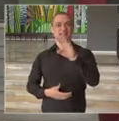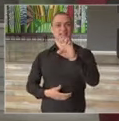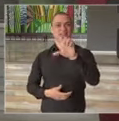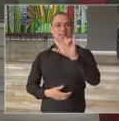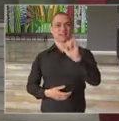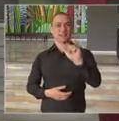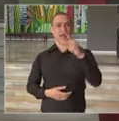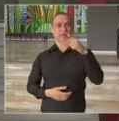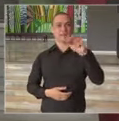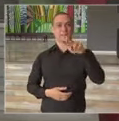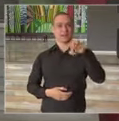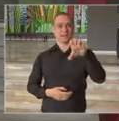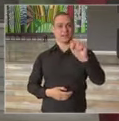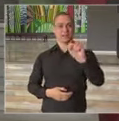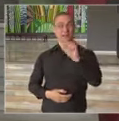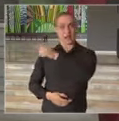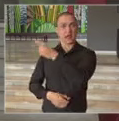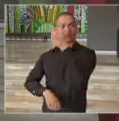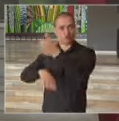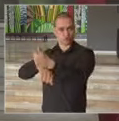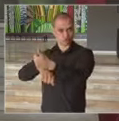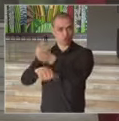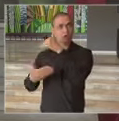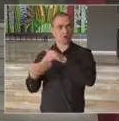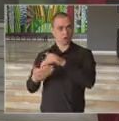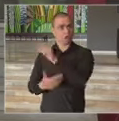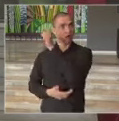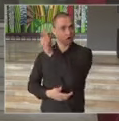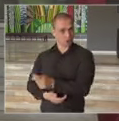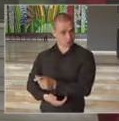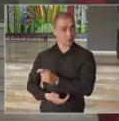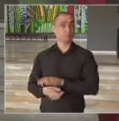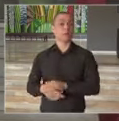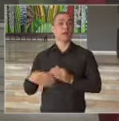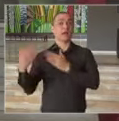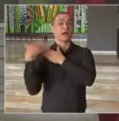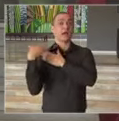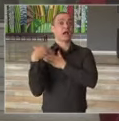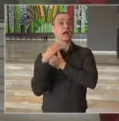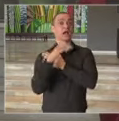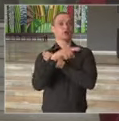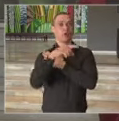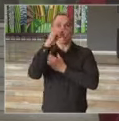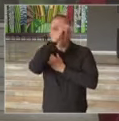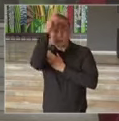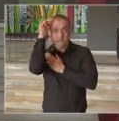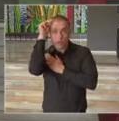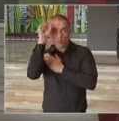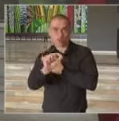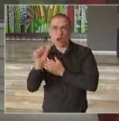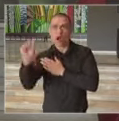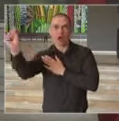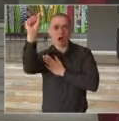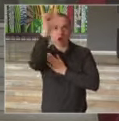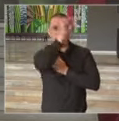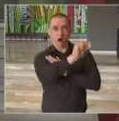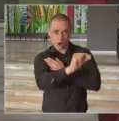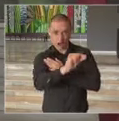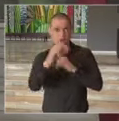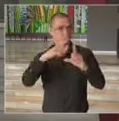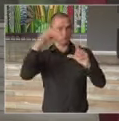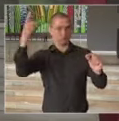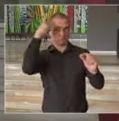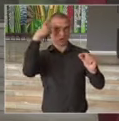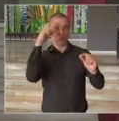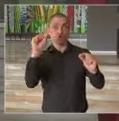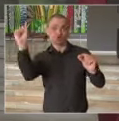aqui presente como titular, a coordenação disso com prefeituras municipais no Estado de São